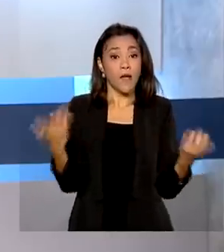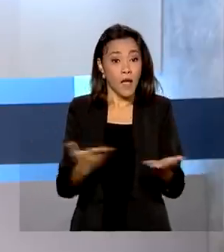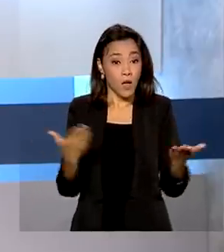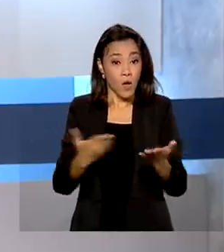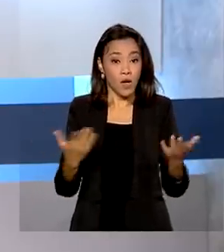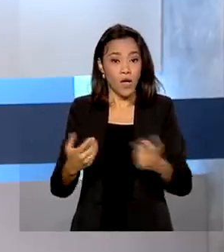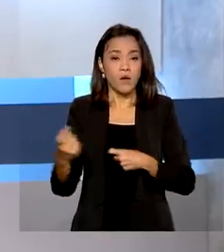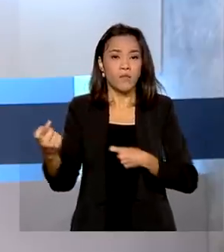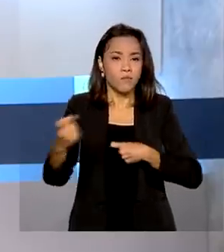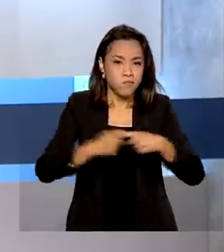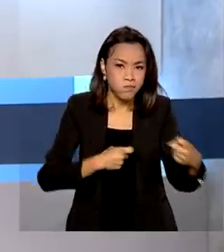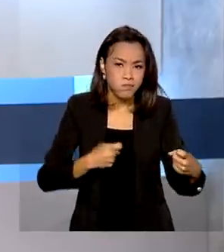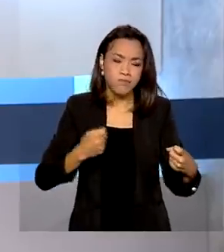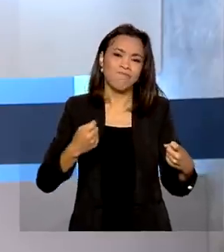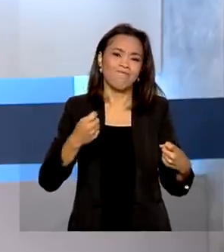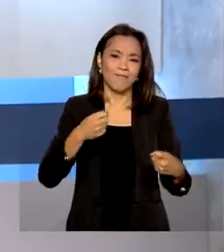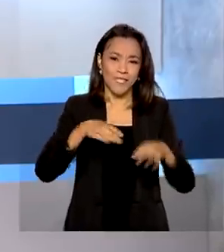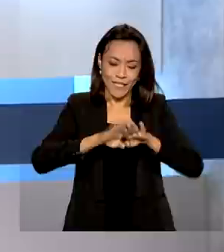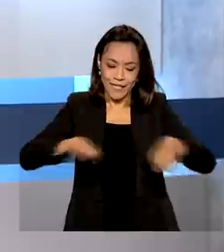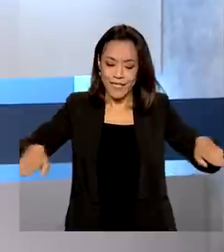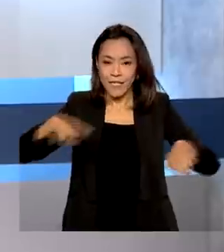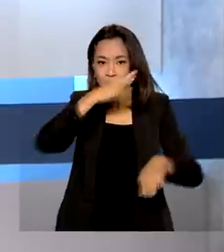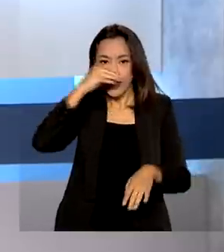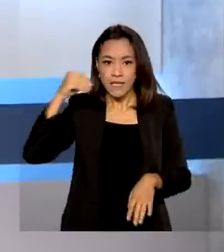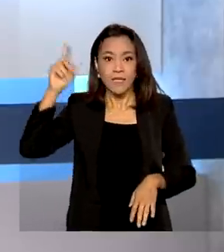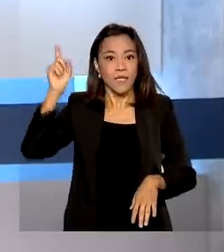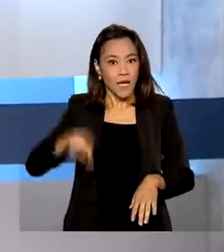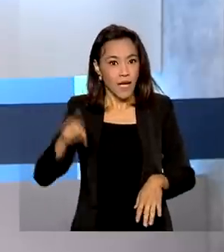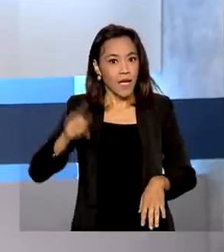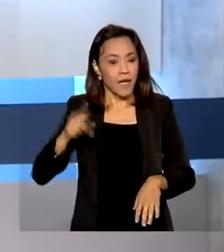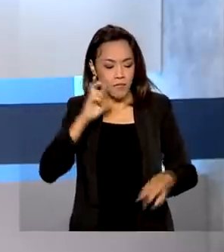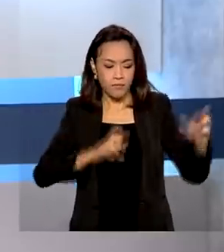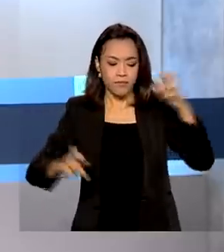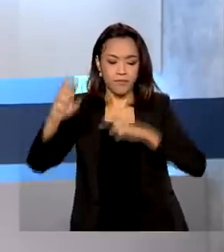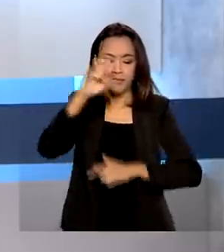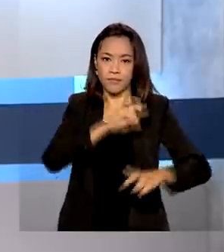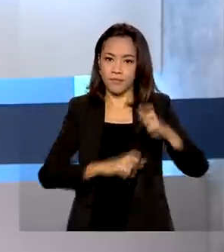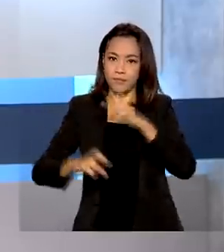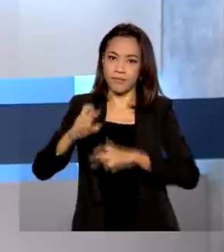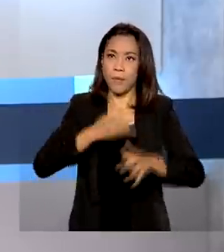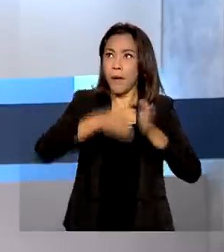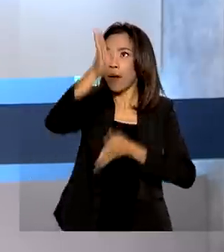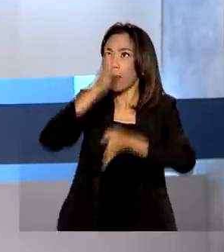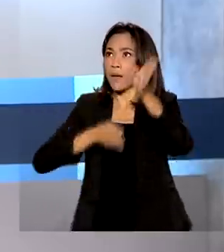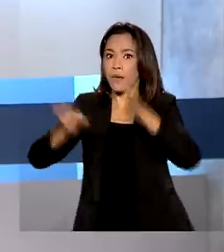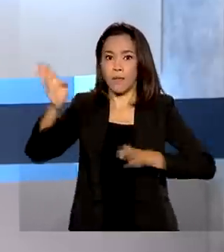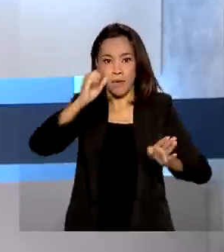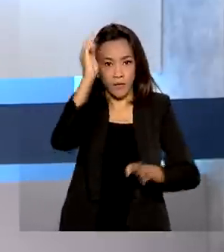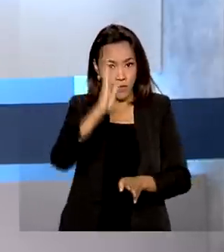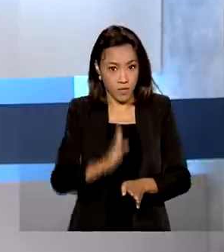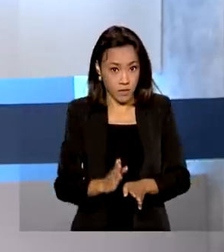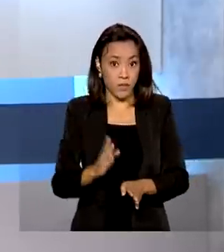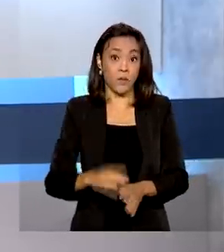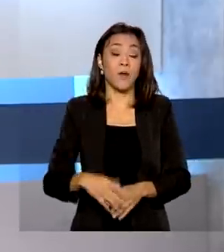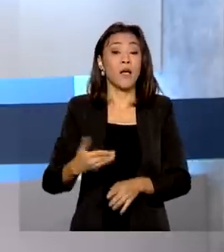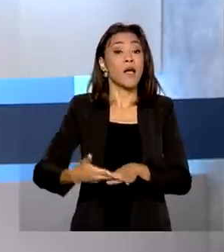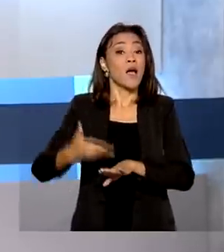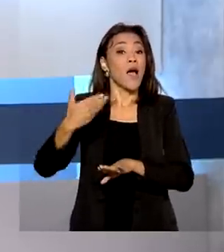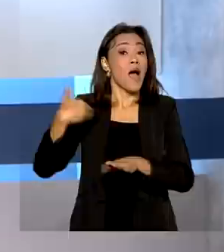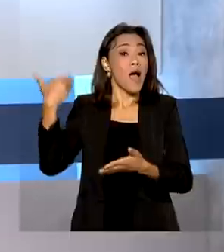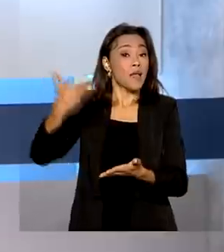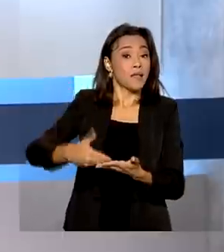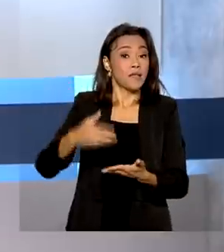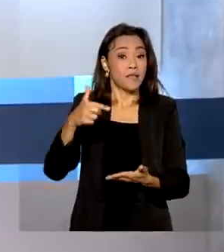sexual de crianças e adolescentes é alvo de operações nas rodovias de todo o país. Até a última sexta-feira, 70 menores foram